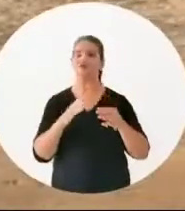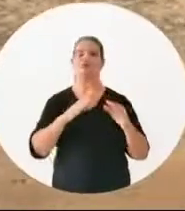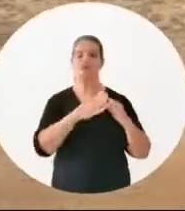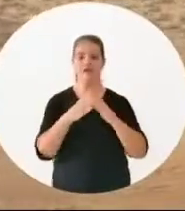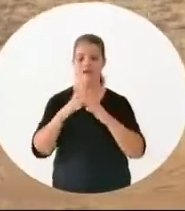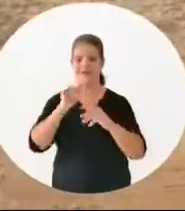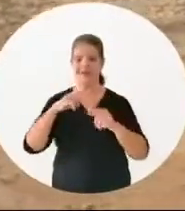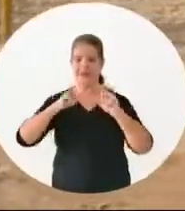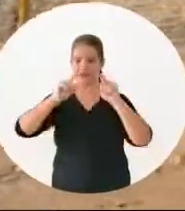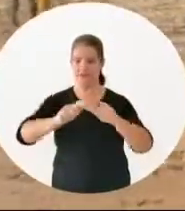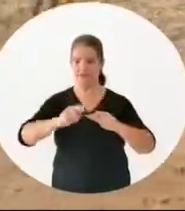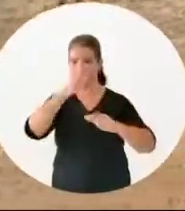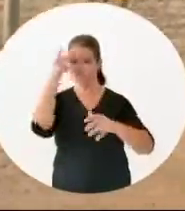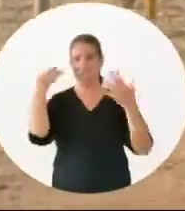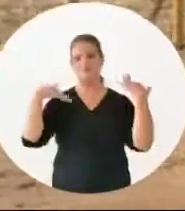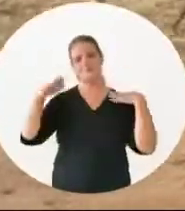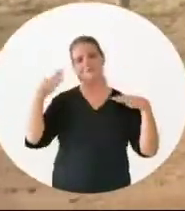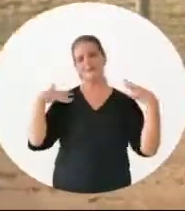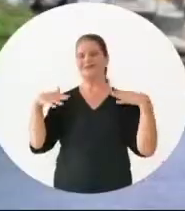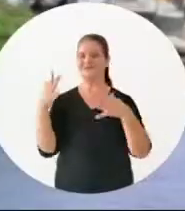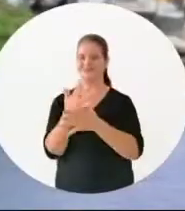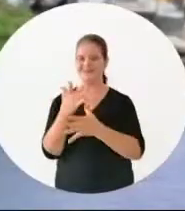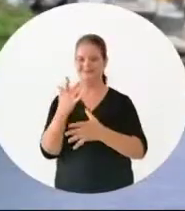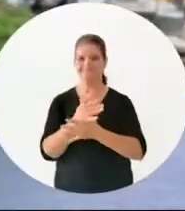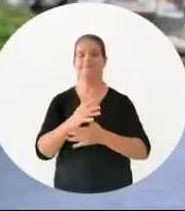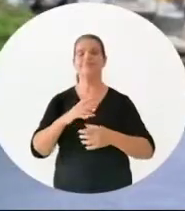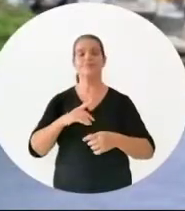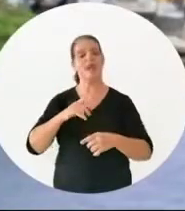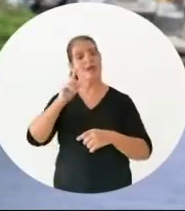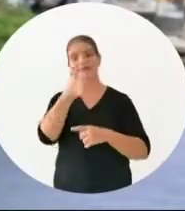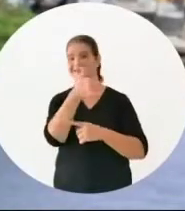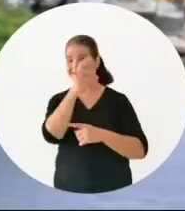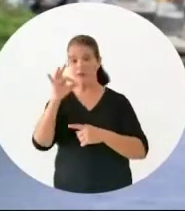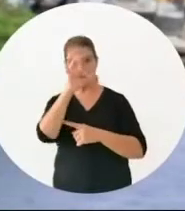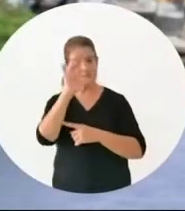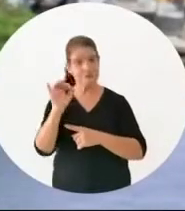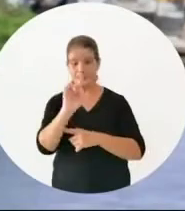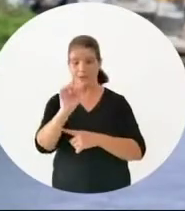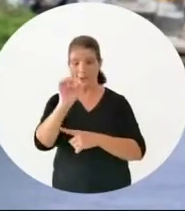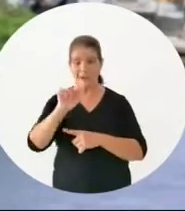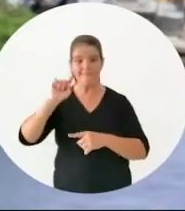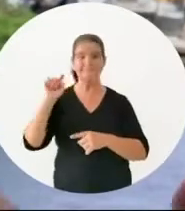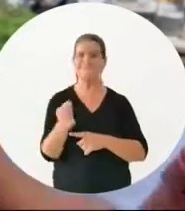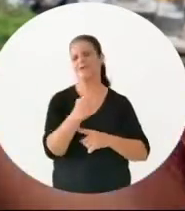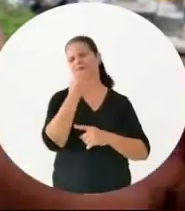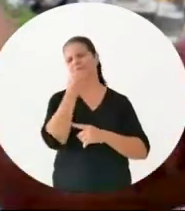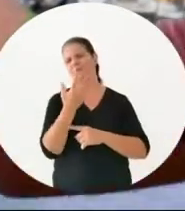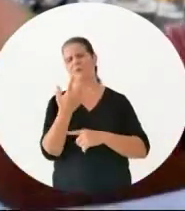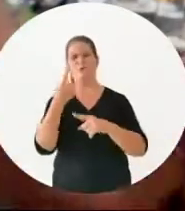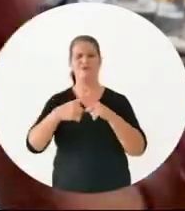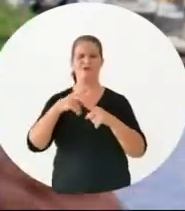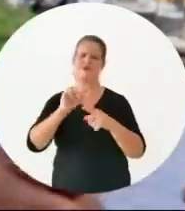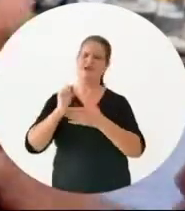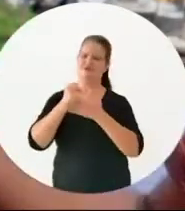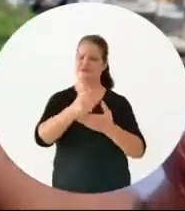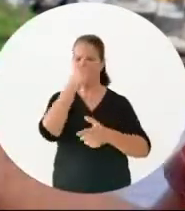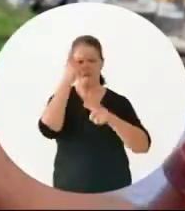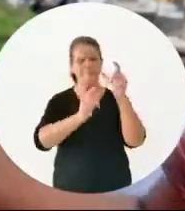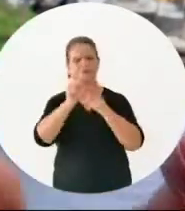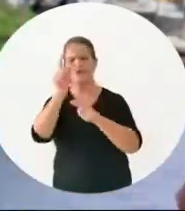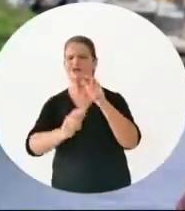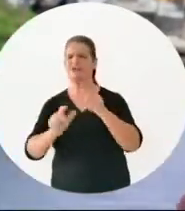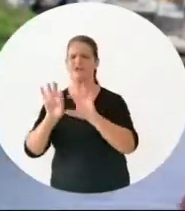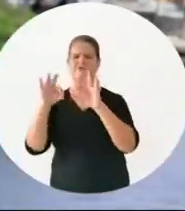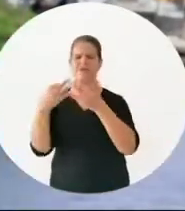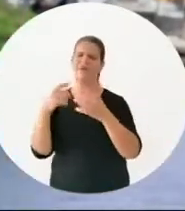ter um espaço pras pessoas viverem a cidade Não é 100% não, é 1000% de bom Porque vai beneficiar muita gente Muita família